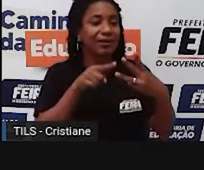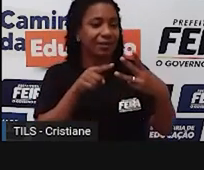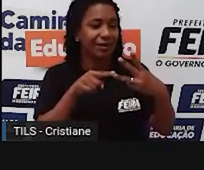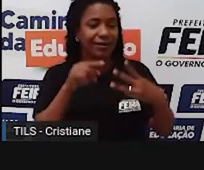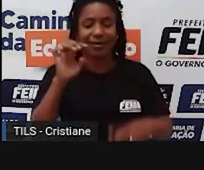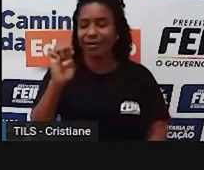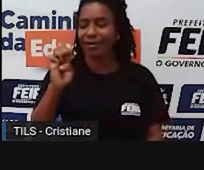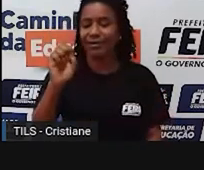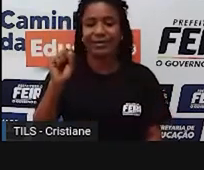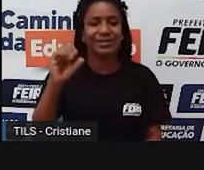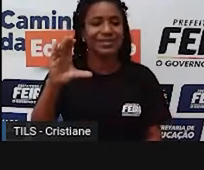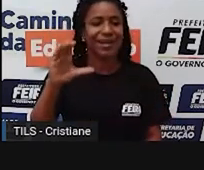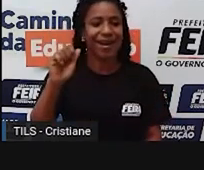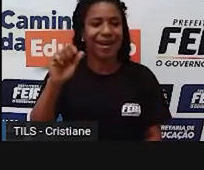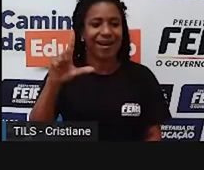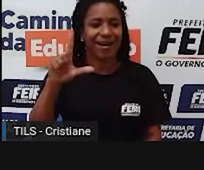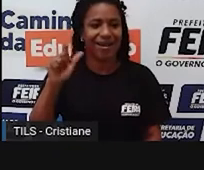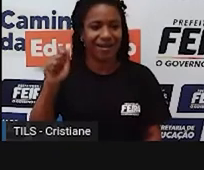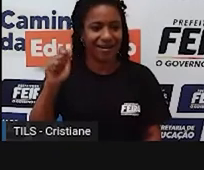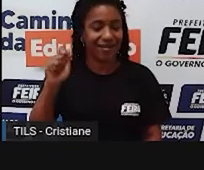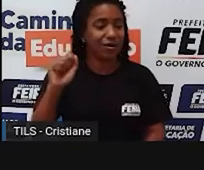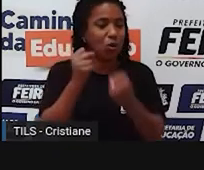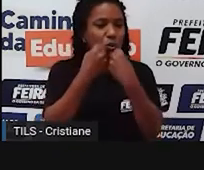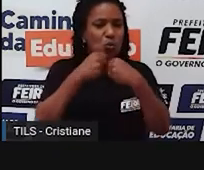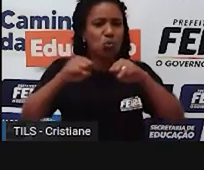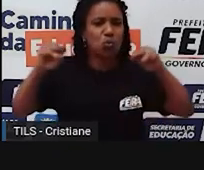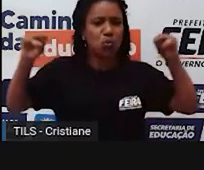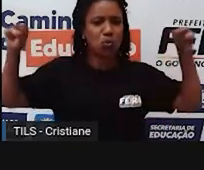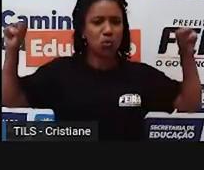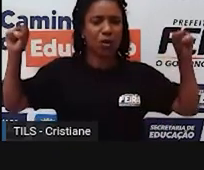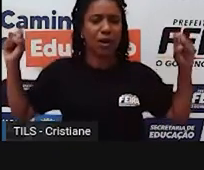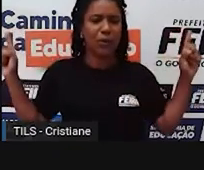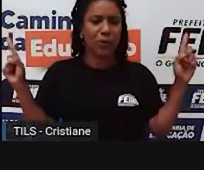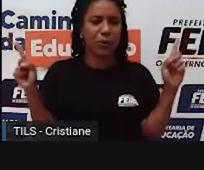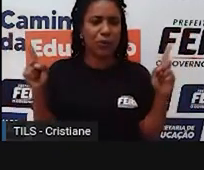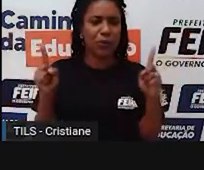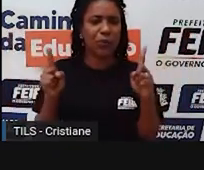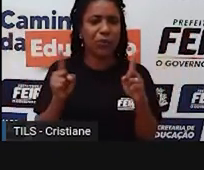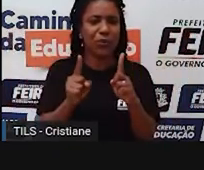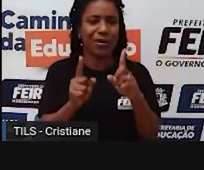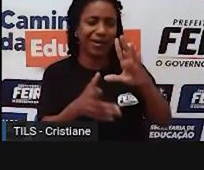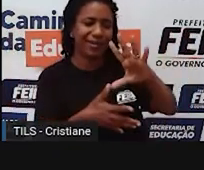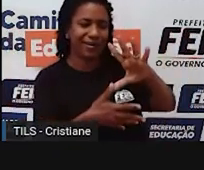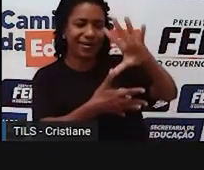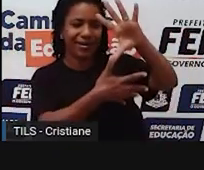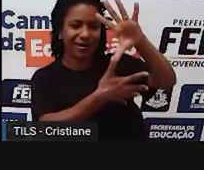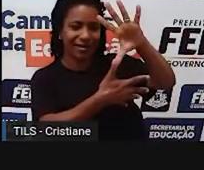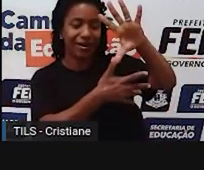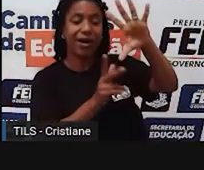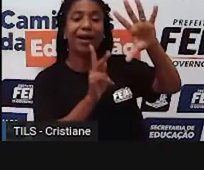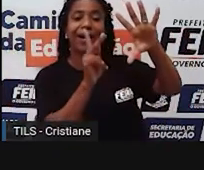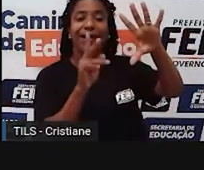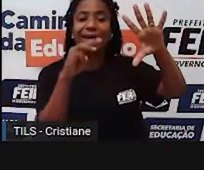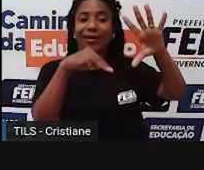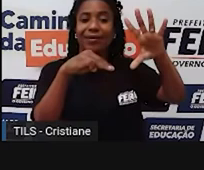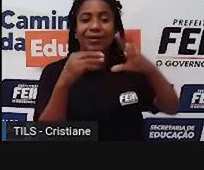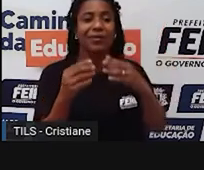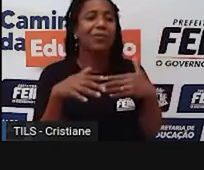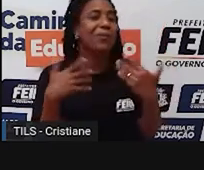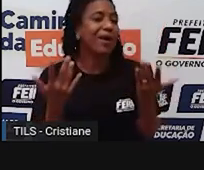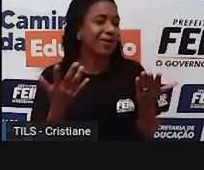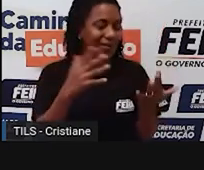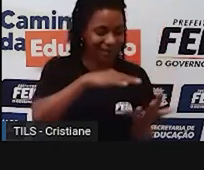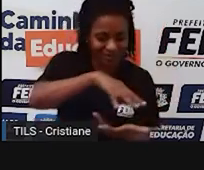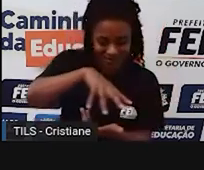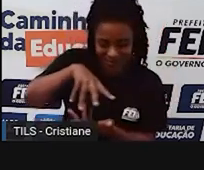foi reduzido lá no real. Então, informações de quantas vezes o terreno real, no caso, a terra ou parte